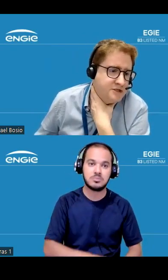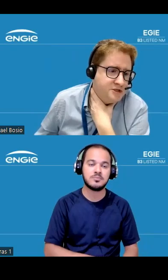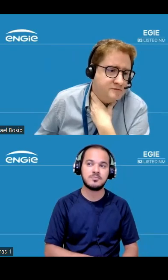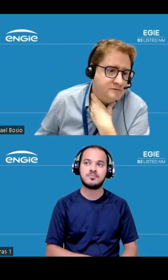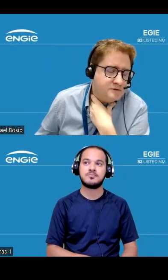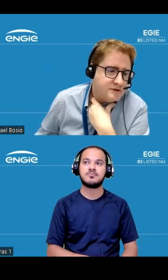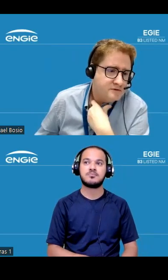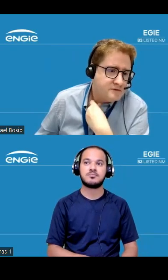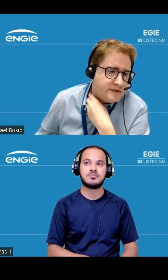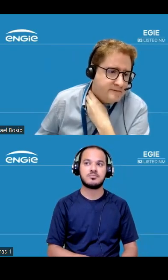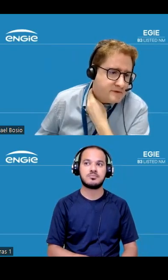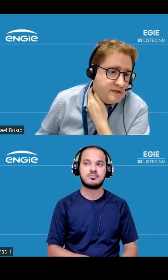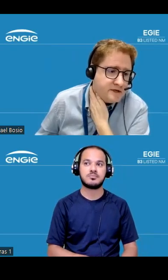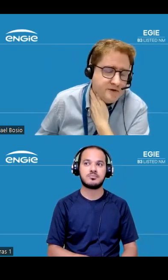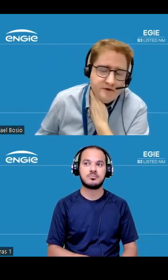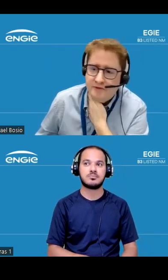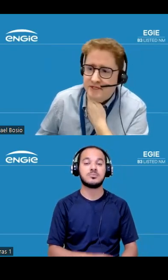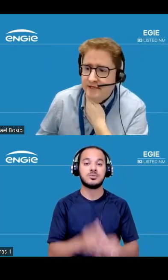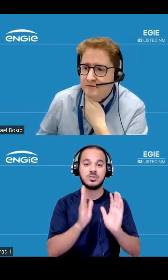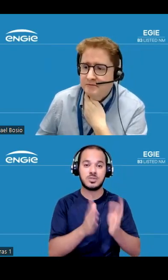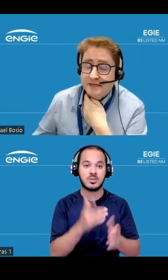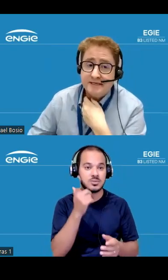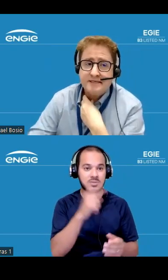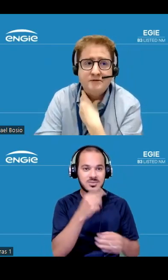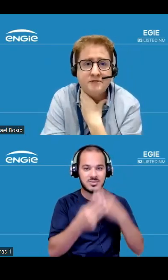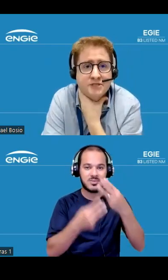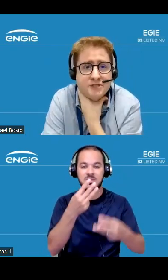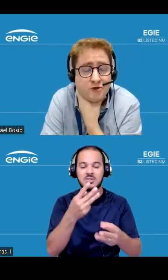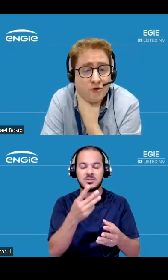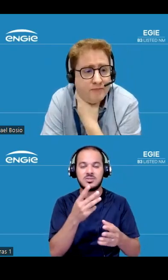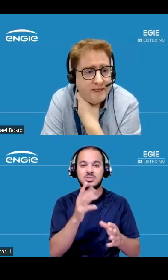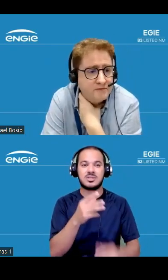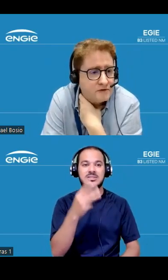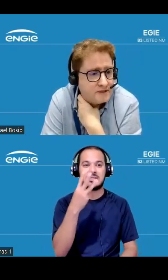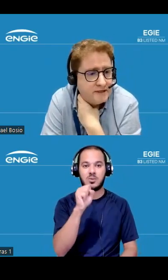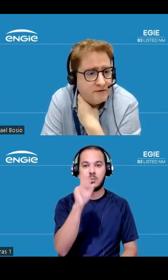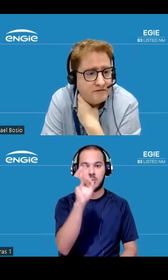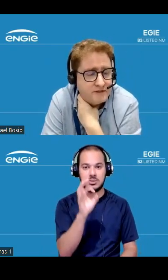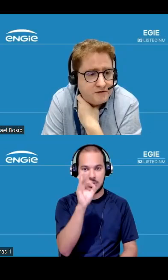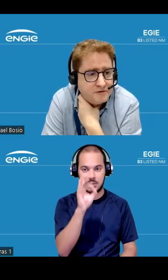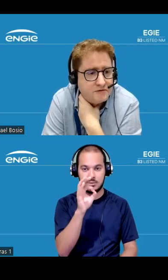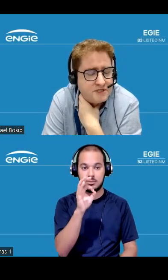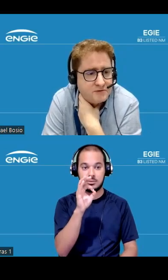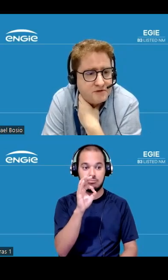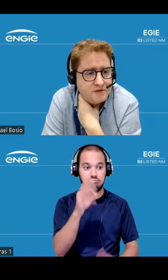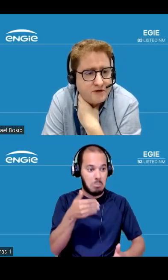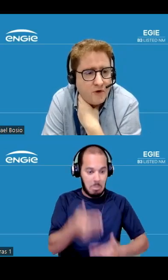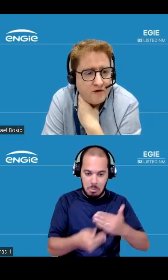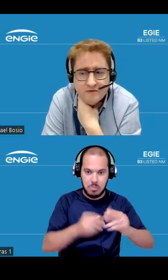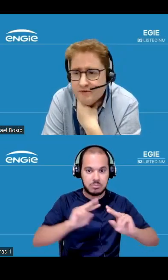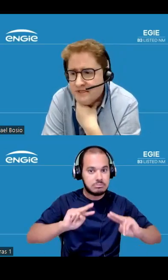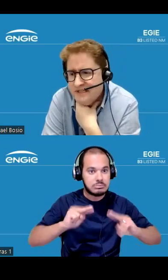atingiu no segundo tri 38% de implantação ou seja dobramos o avanço nós tínhamos